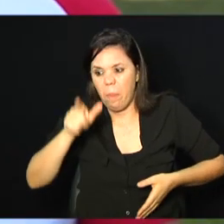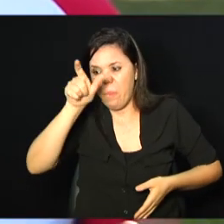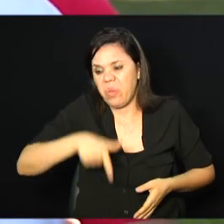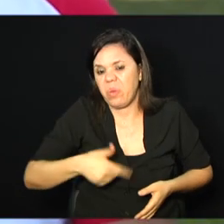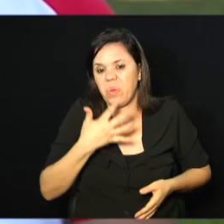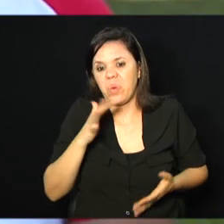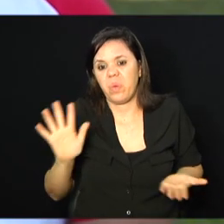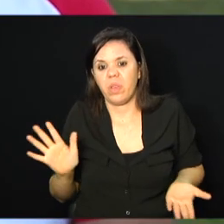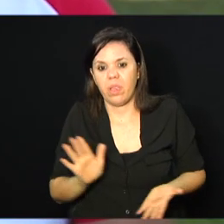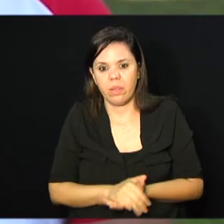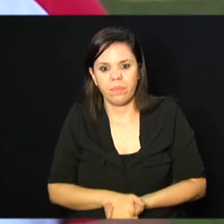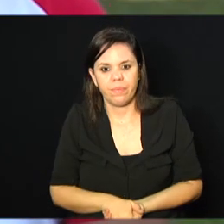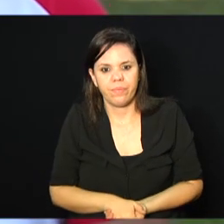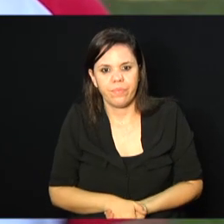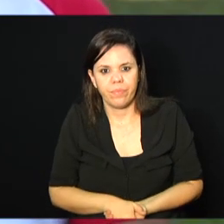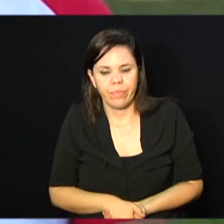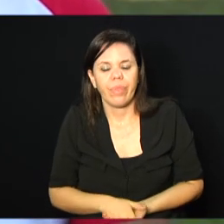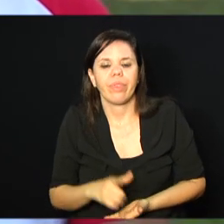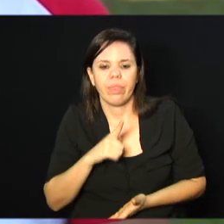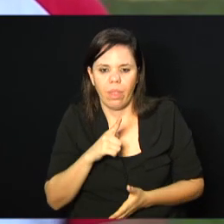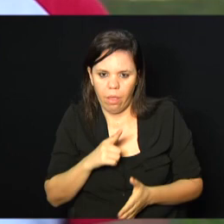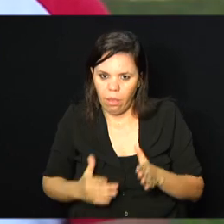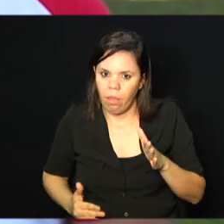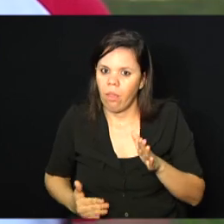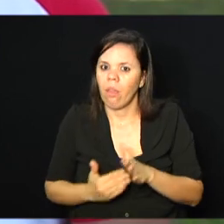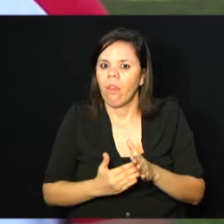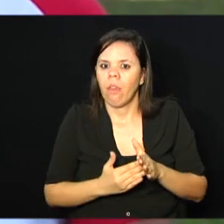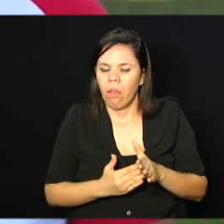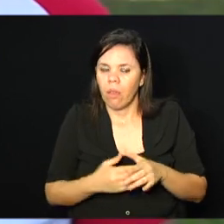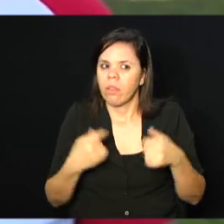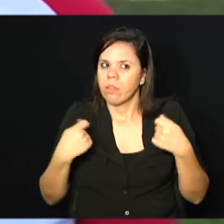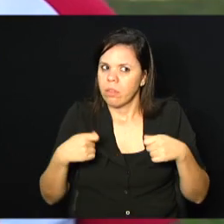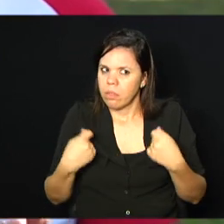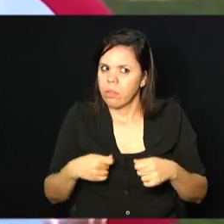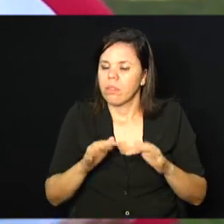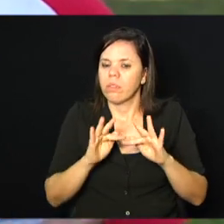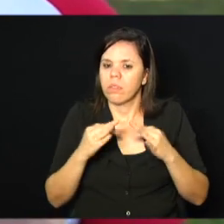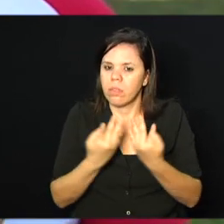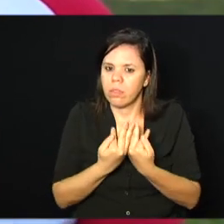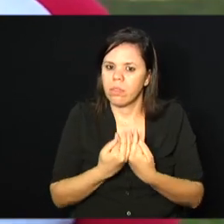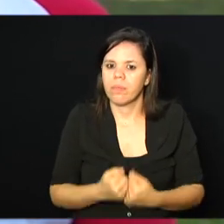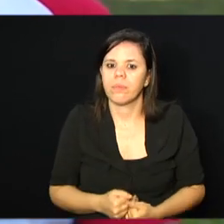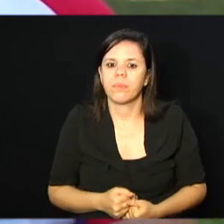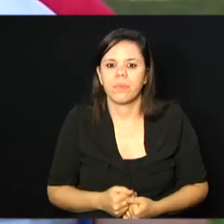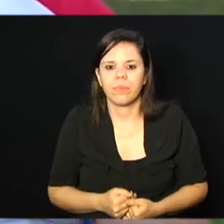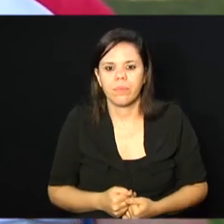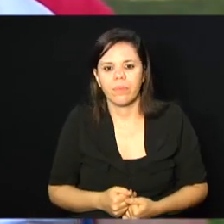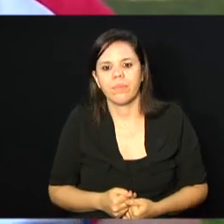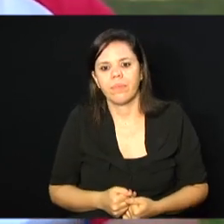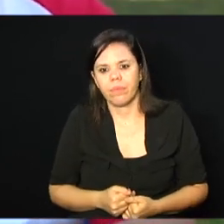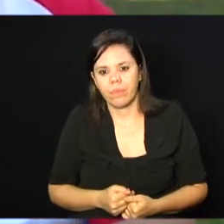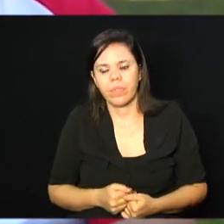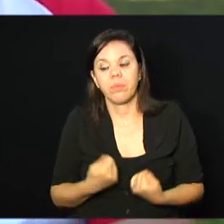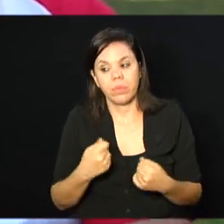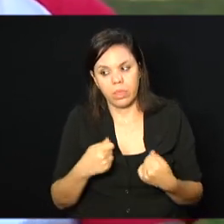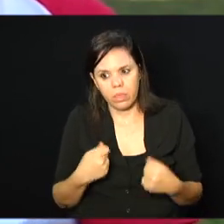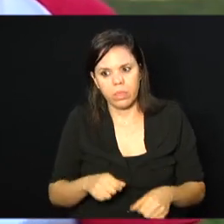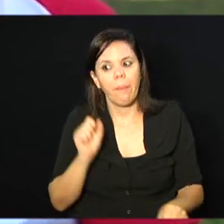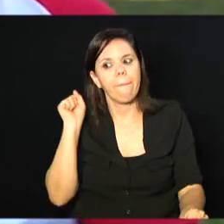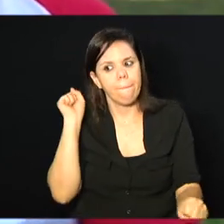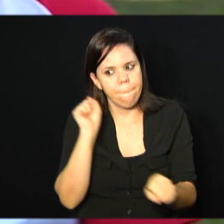tem essa barreira. Então, é necessário que os pais tirem essa barreira da frente, né? E